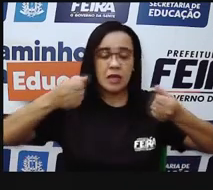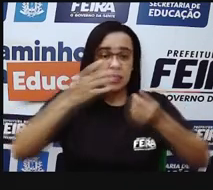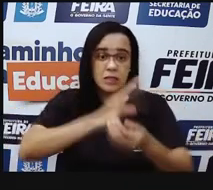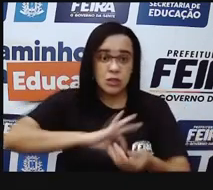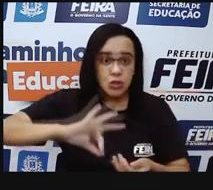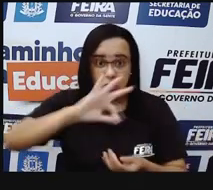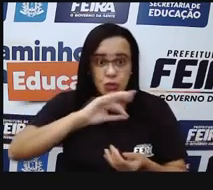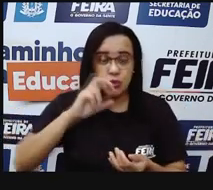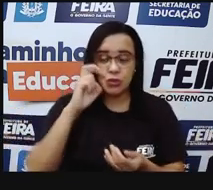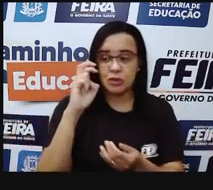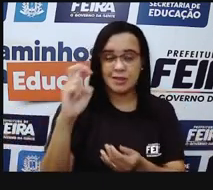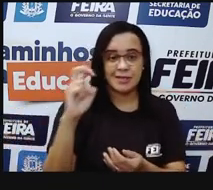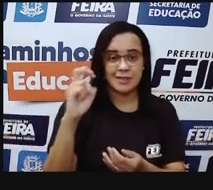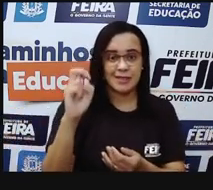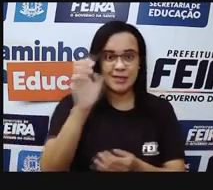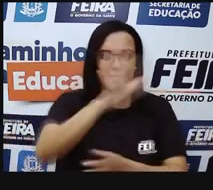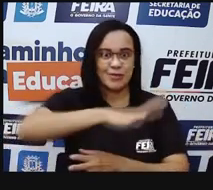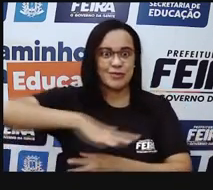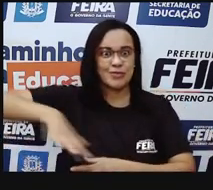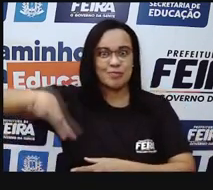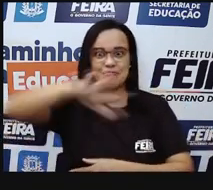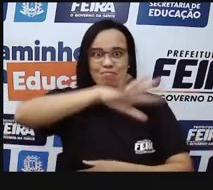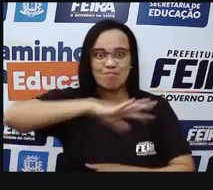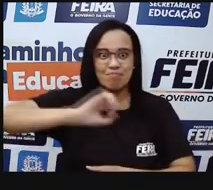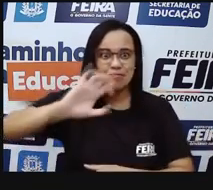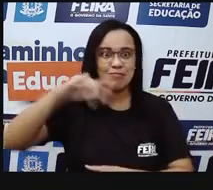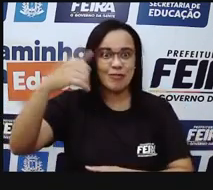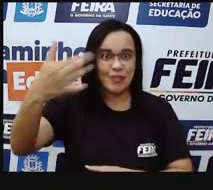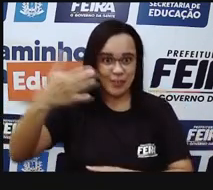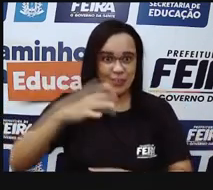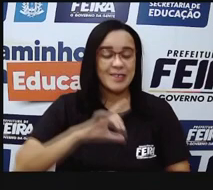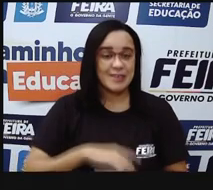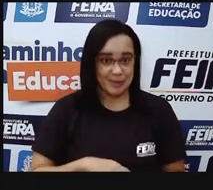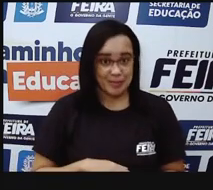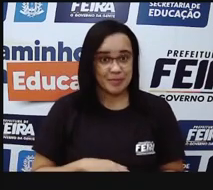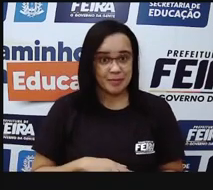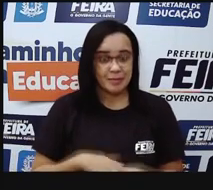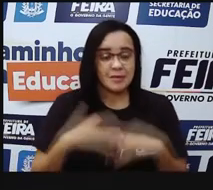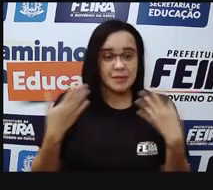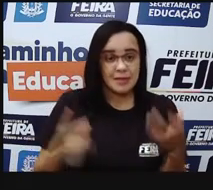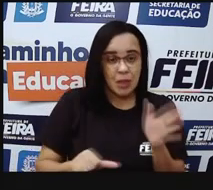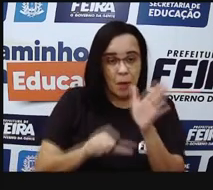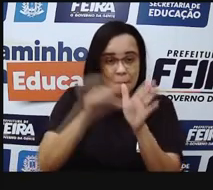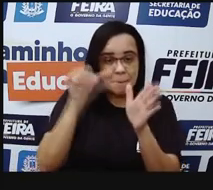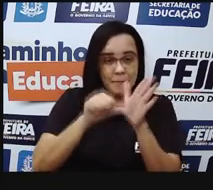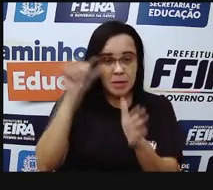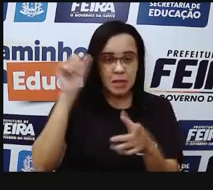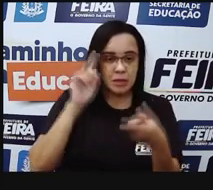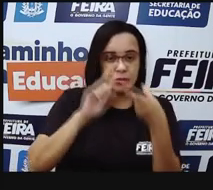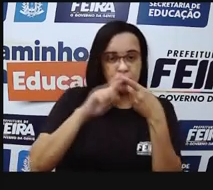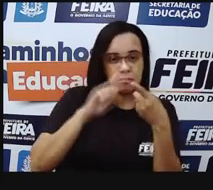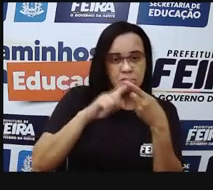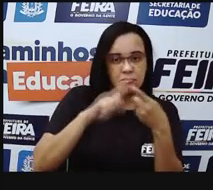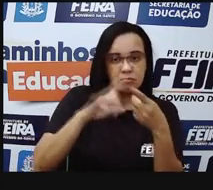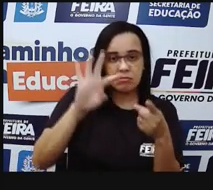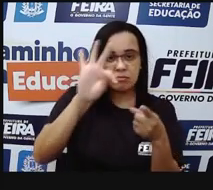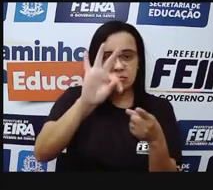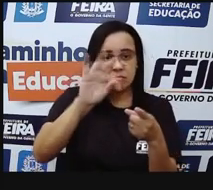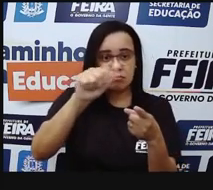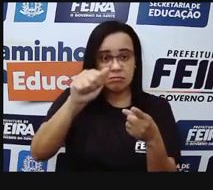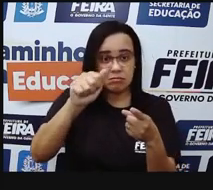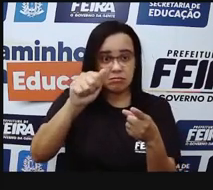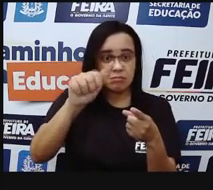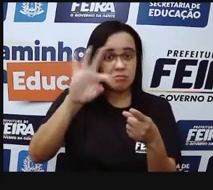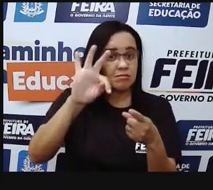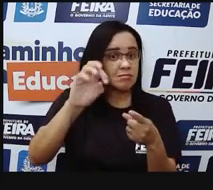mundo ao nosso redor. Já viu? Falando primeiro, então, sobre o tato. O que é o tato próprio?